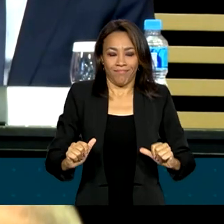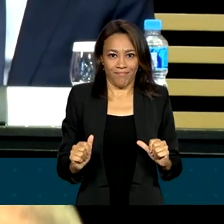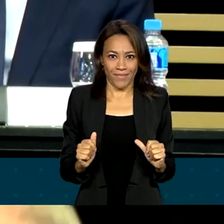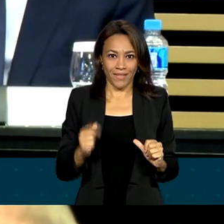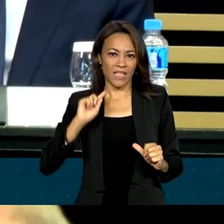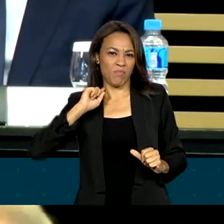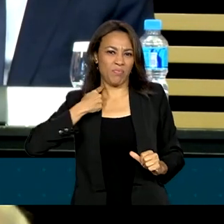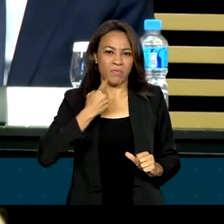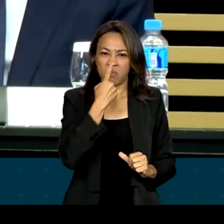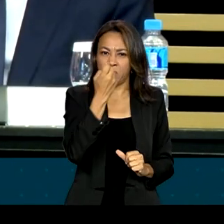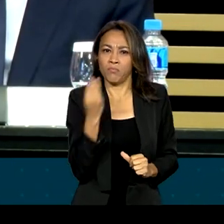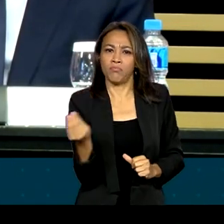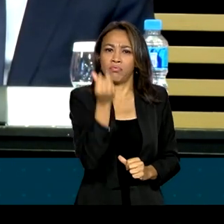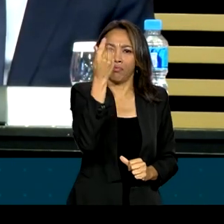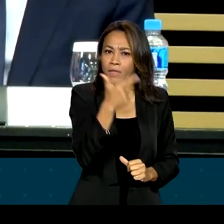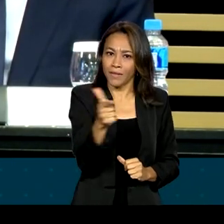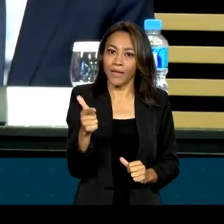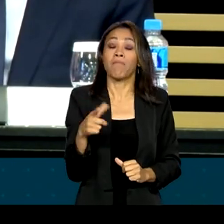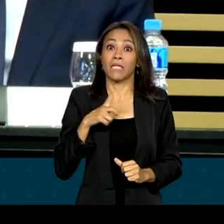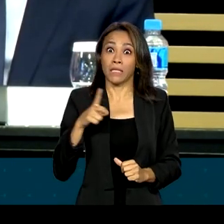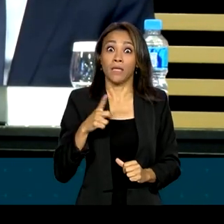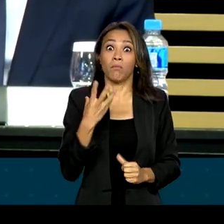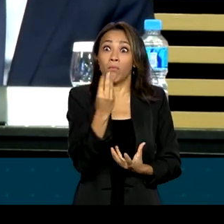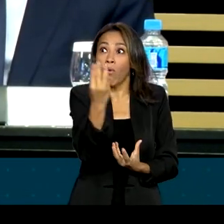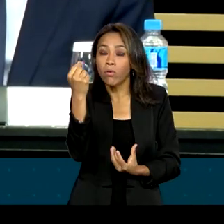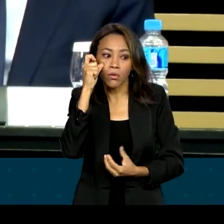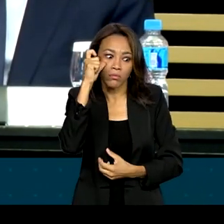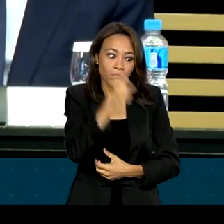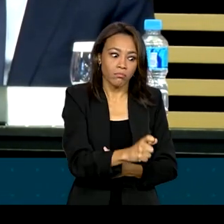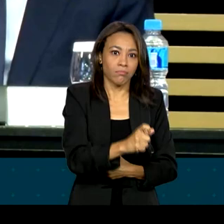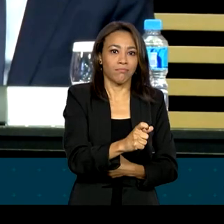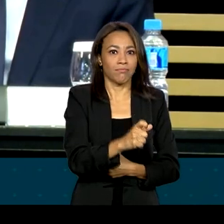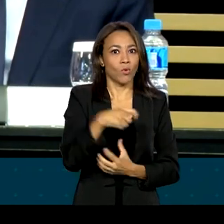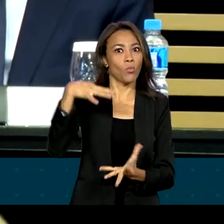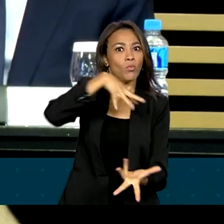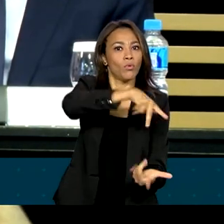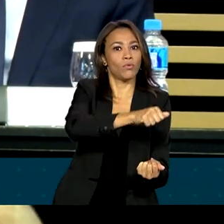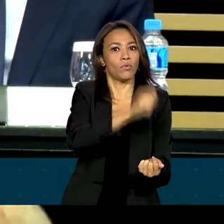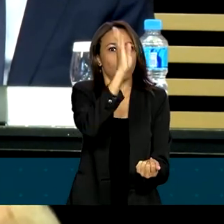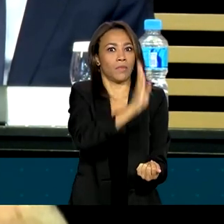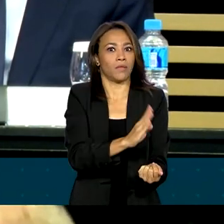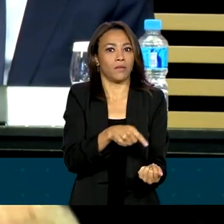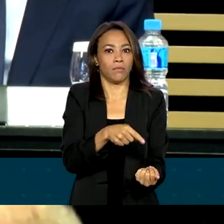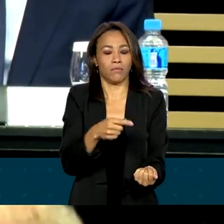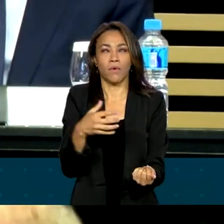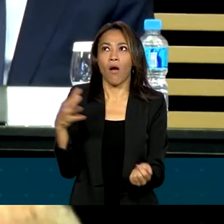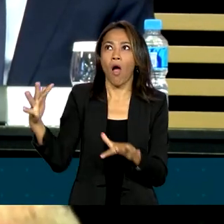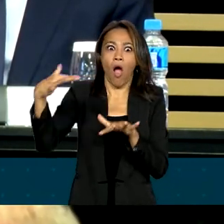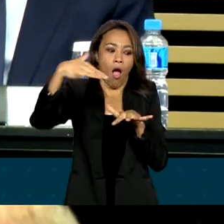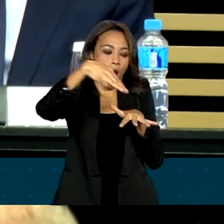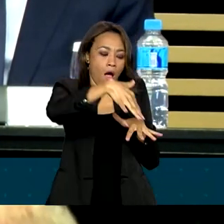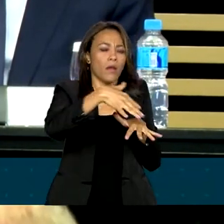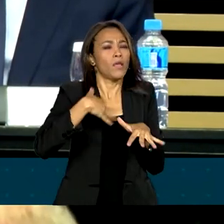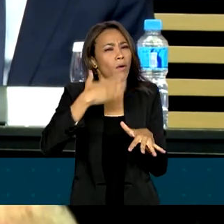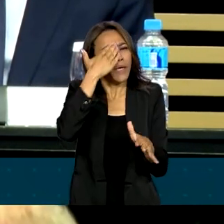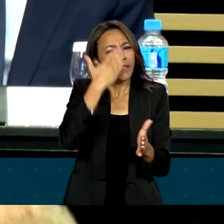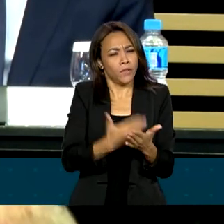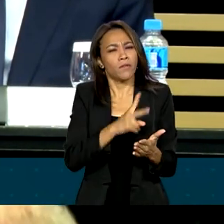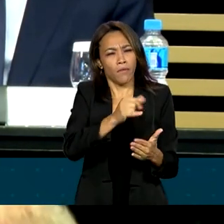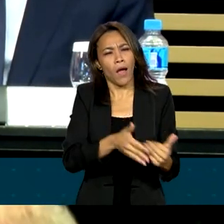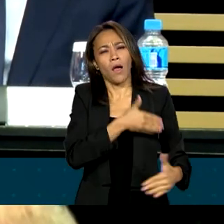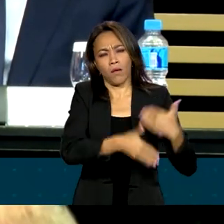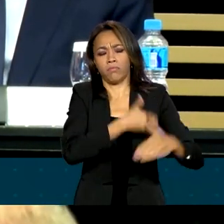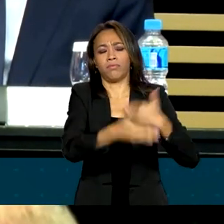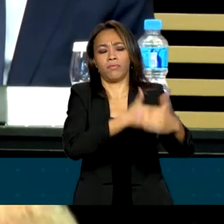muito, muito interesse no Brasil, do mundo, e eu penso que esse interesse será crescente se nós